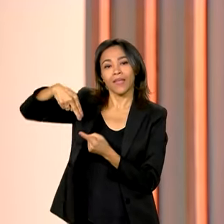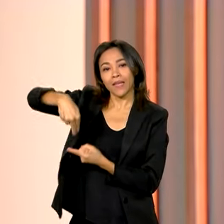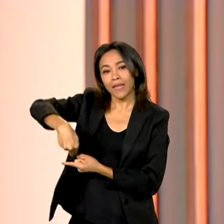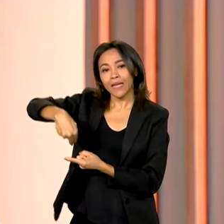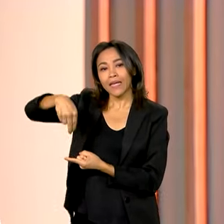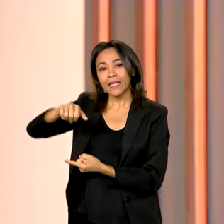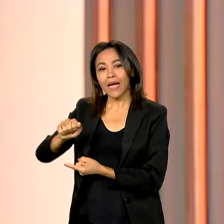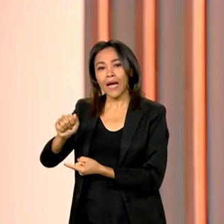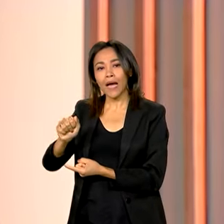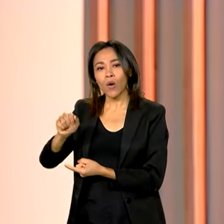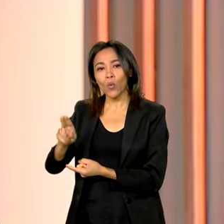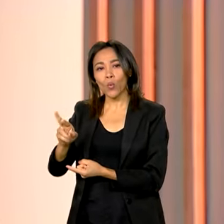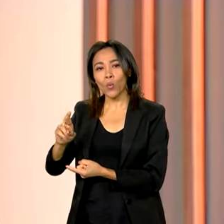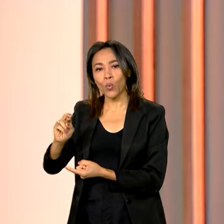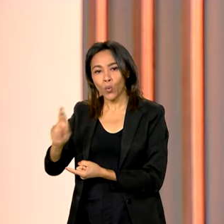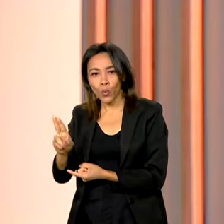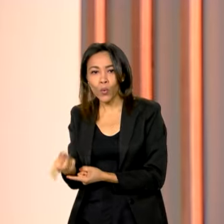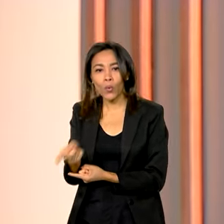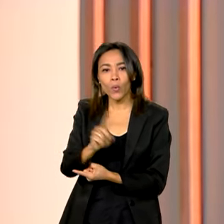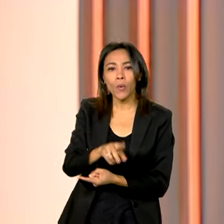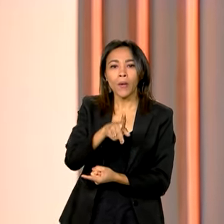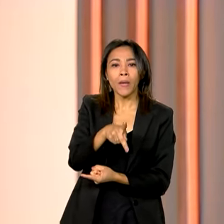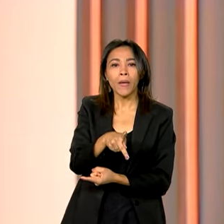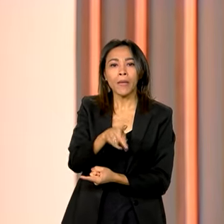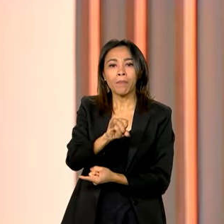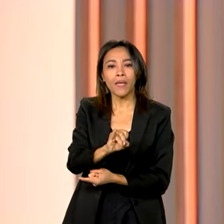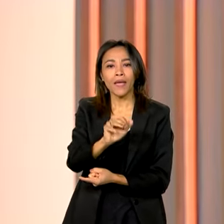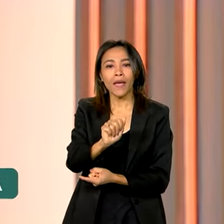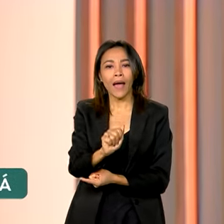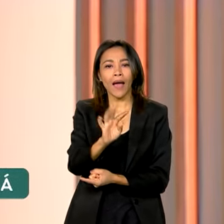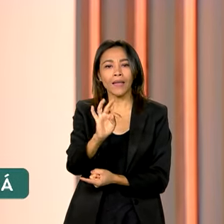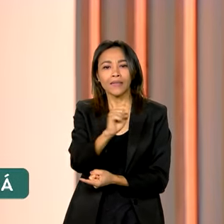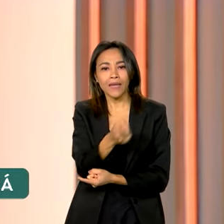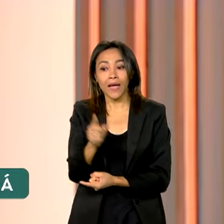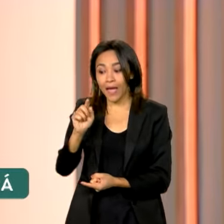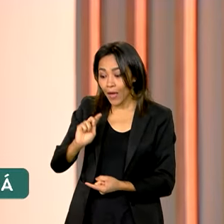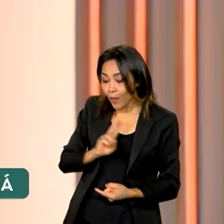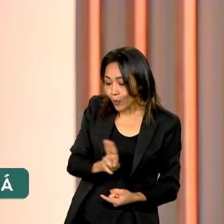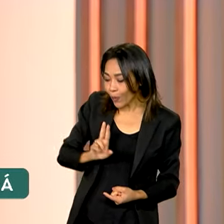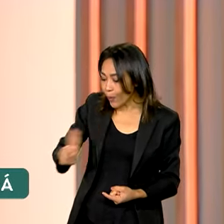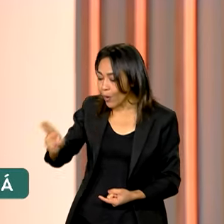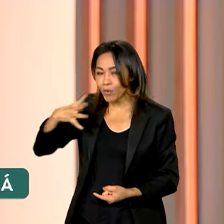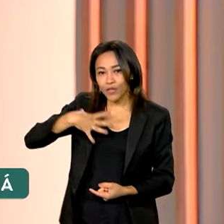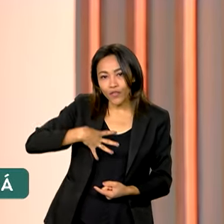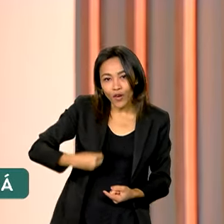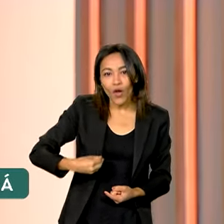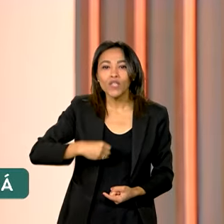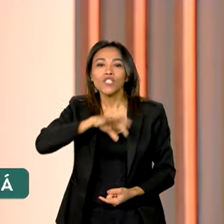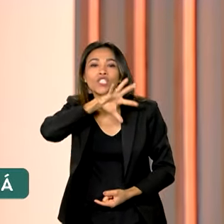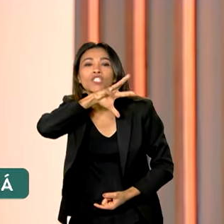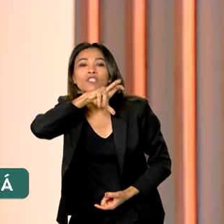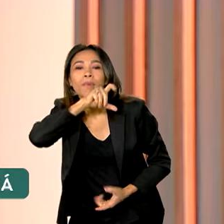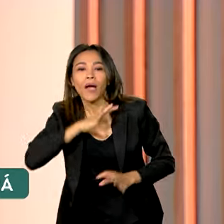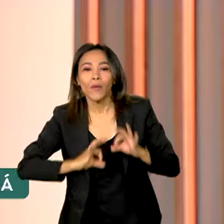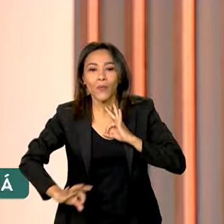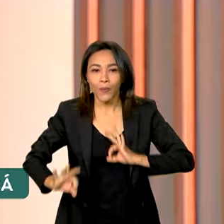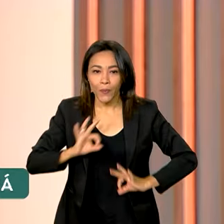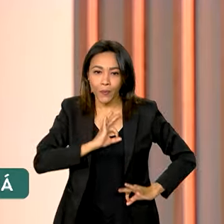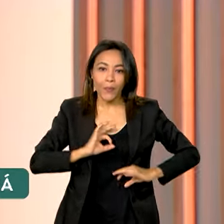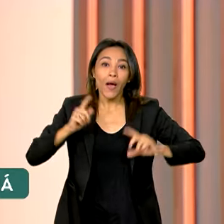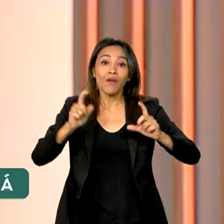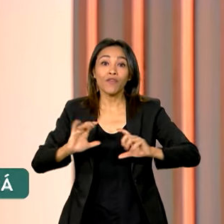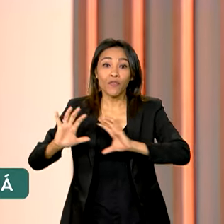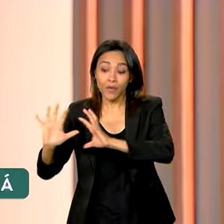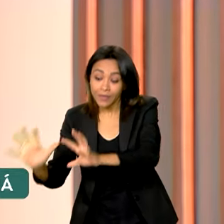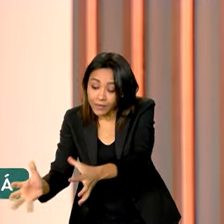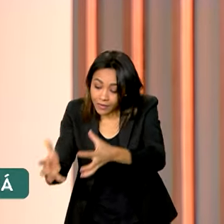Piatã, estes são os nomes dos filhotes de onça resgatados pela polícia militar em Itaituba, no